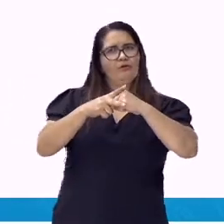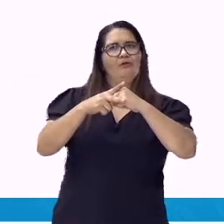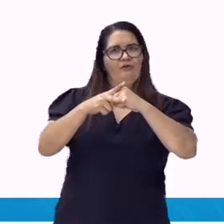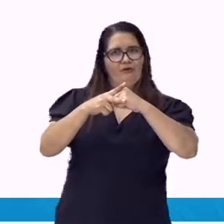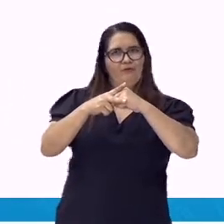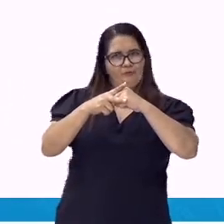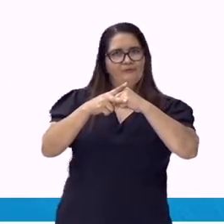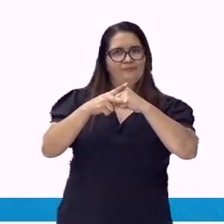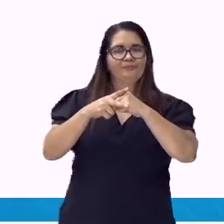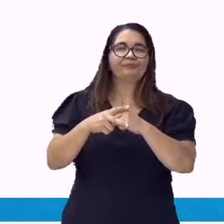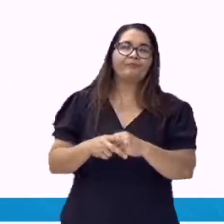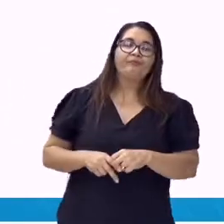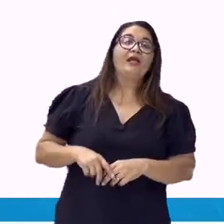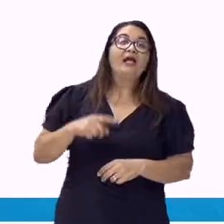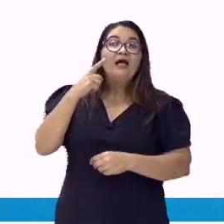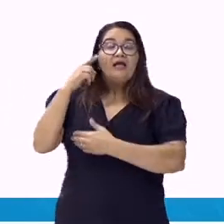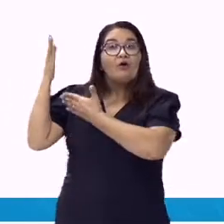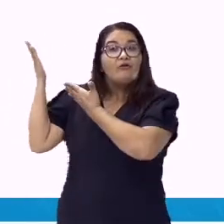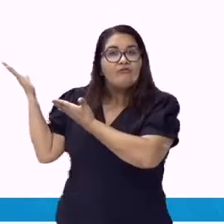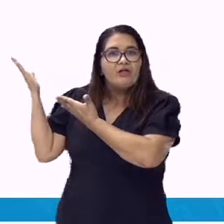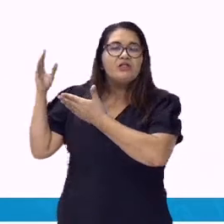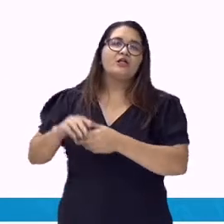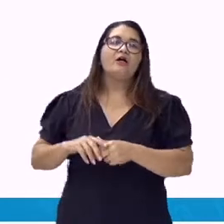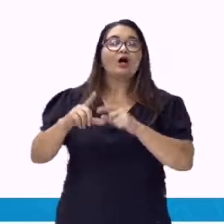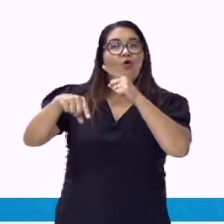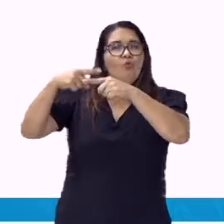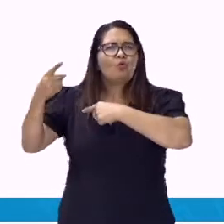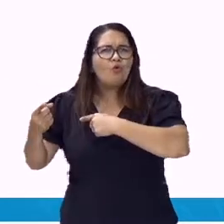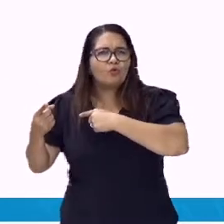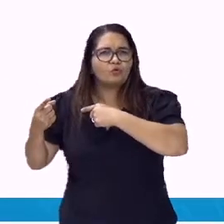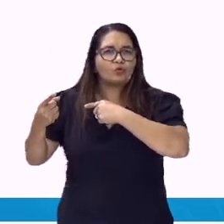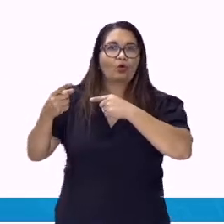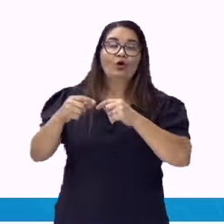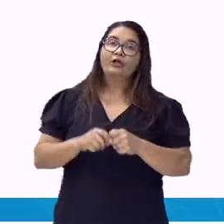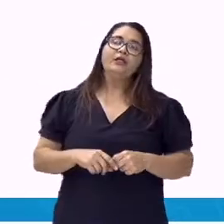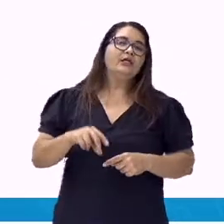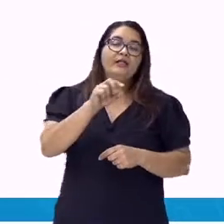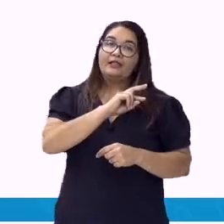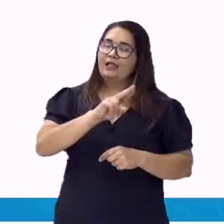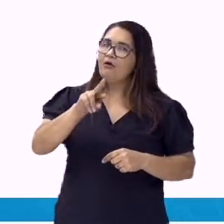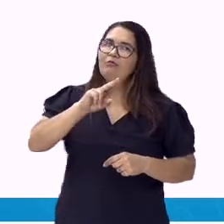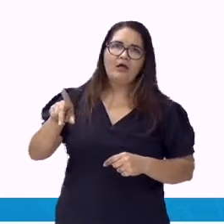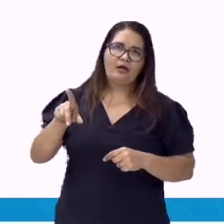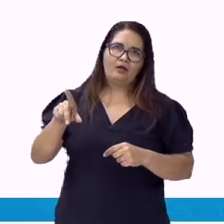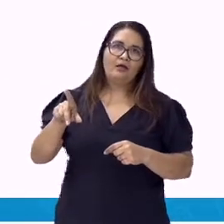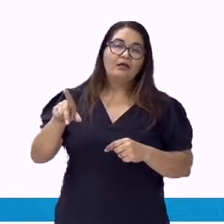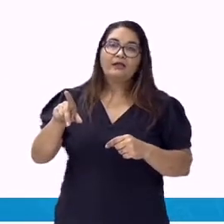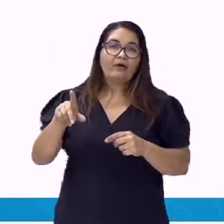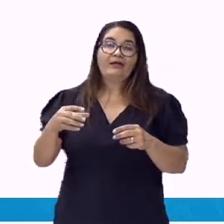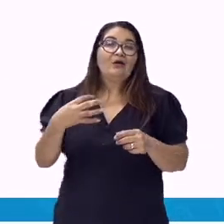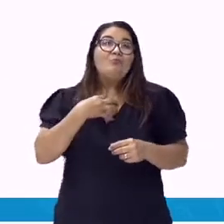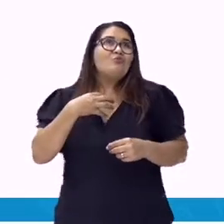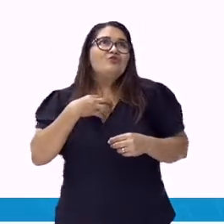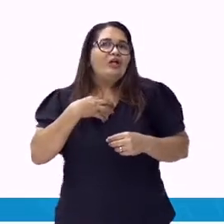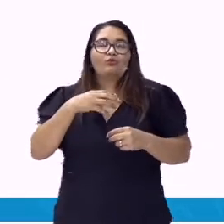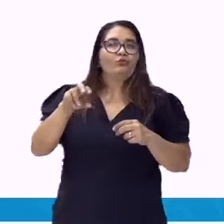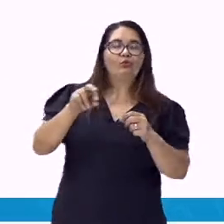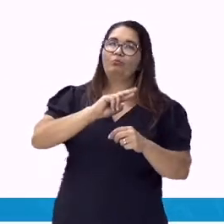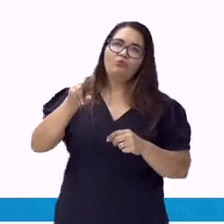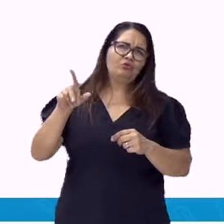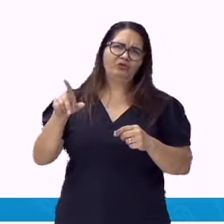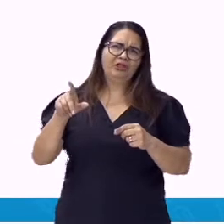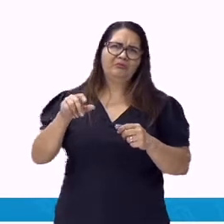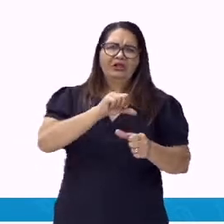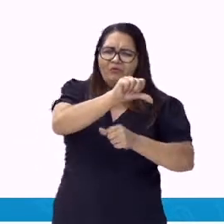Vejamos agora os pronomes invariáveis. Ou seja, não se alteram, não mudam de forma, não vão para o